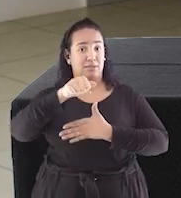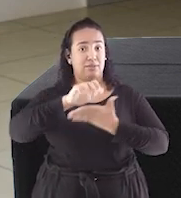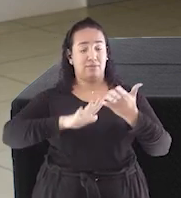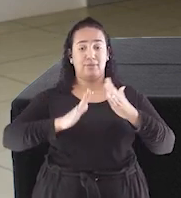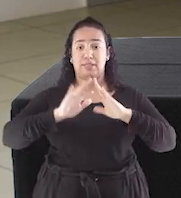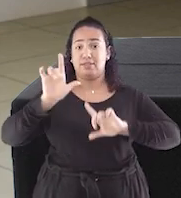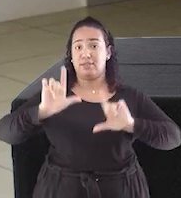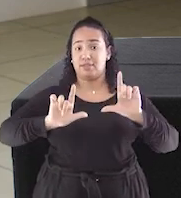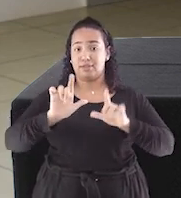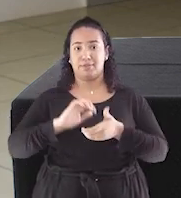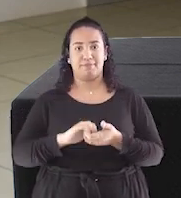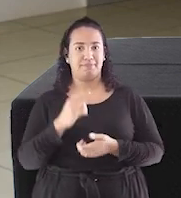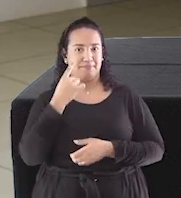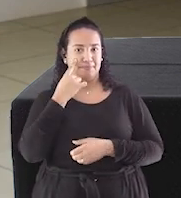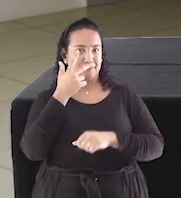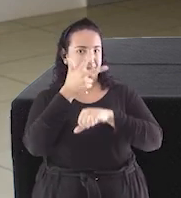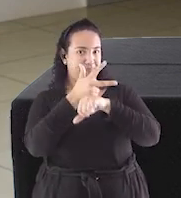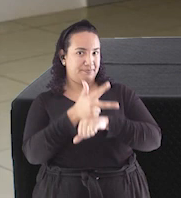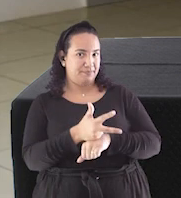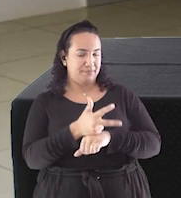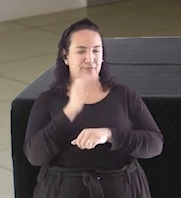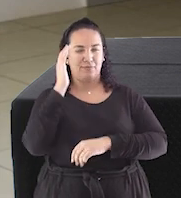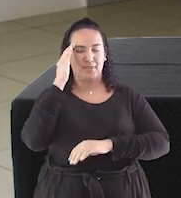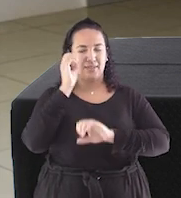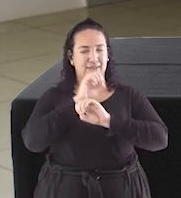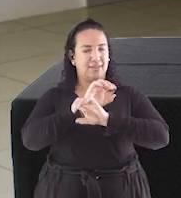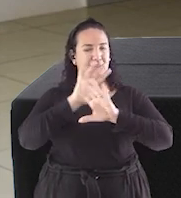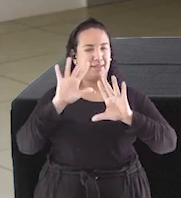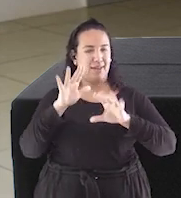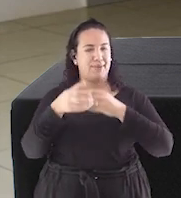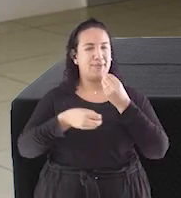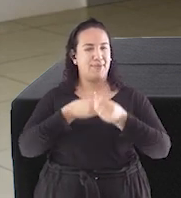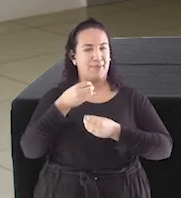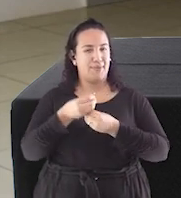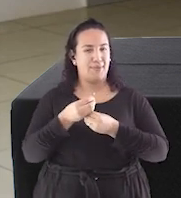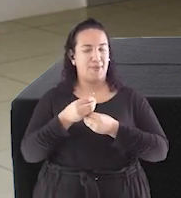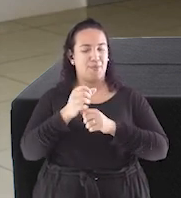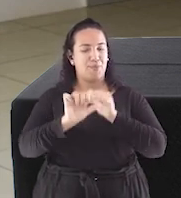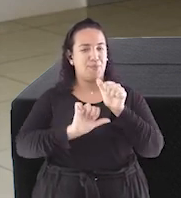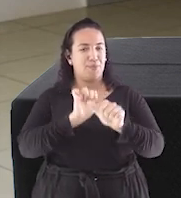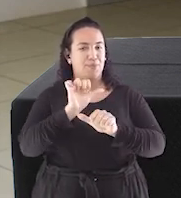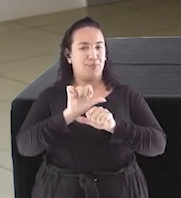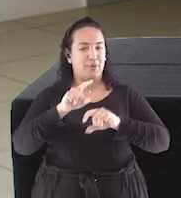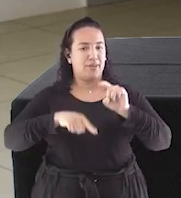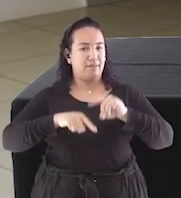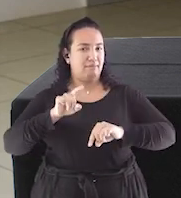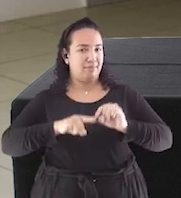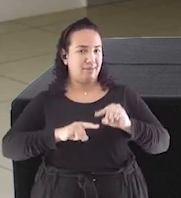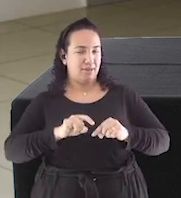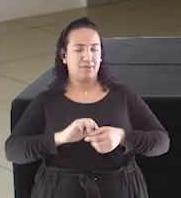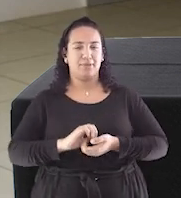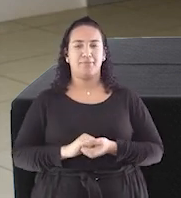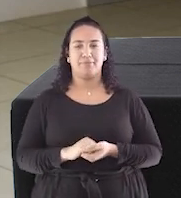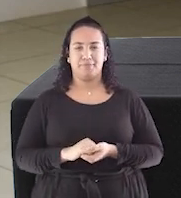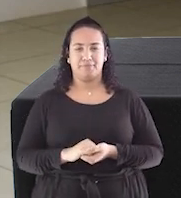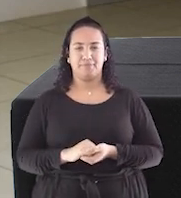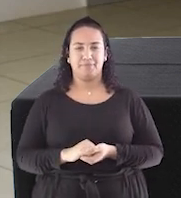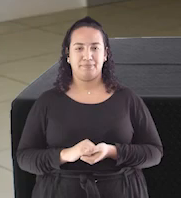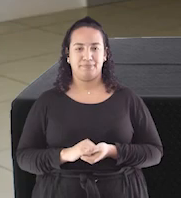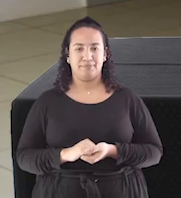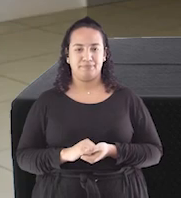parceiro aqui do Dever em Casa na TV. Se liga aí no vídeo, vamos entender um pouco mais sobre mudança de estado físico da matéria.